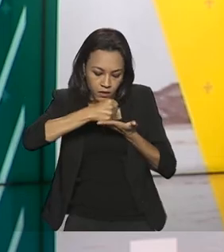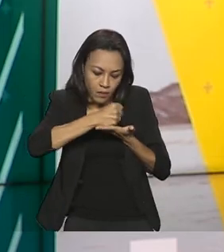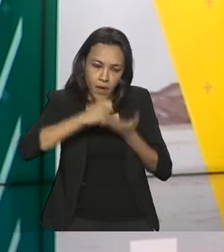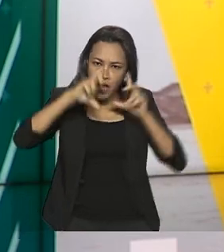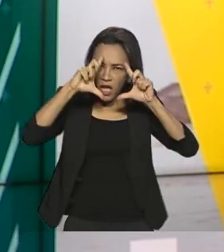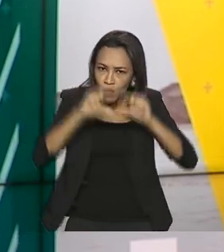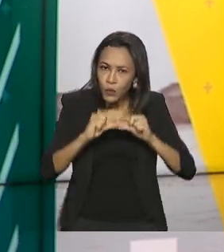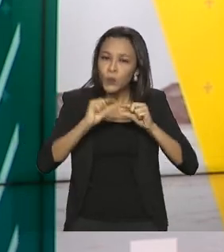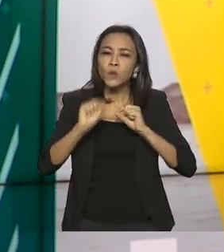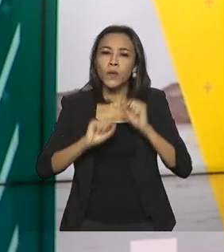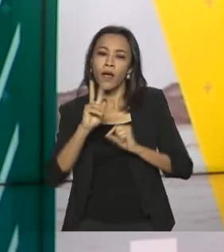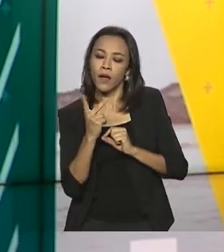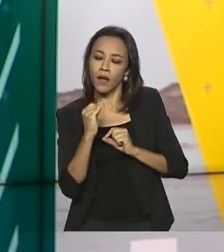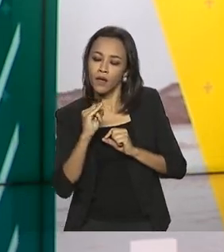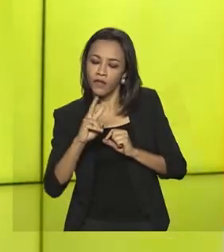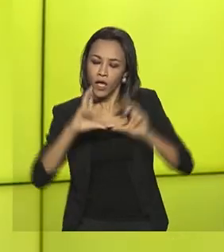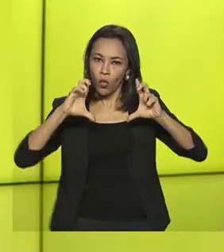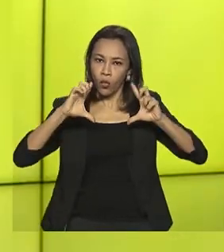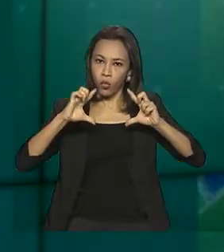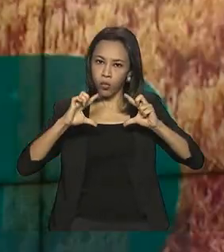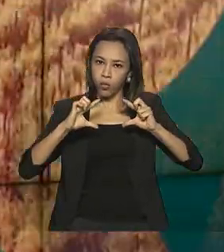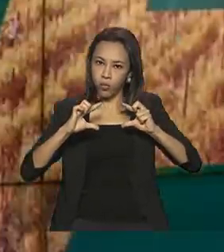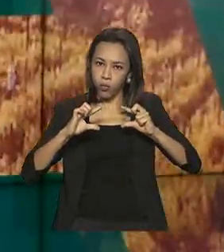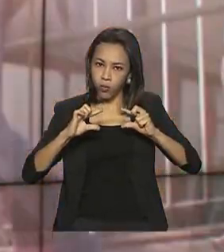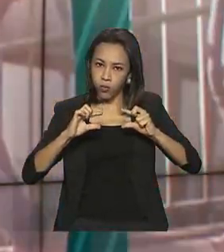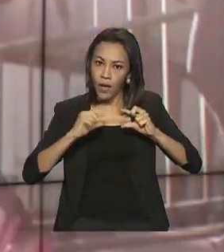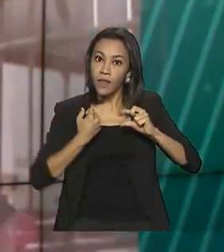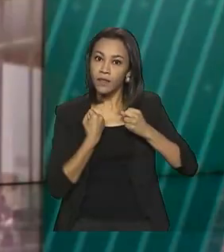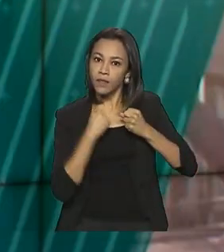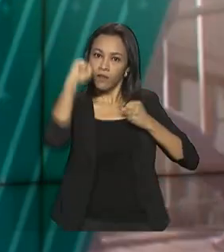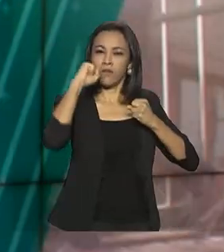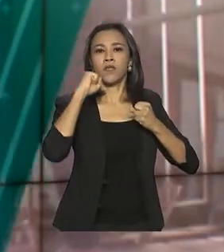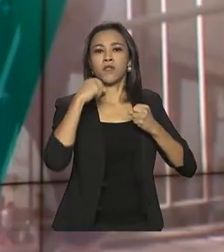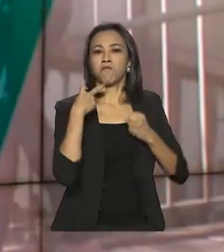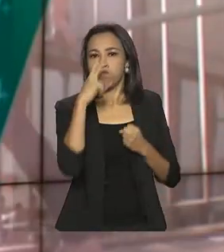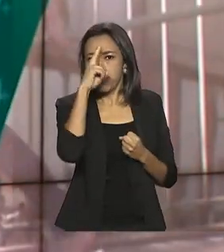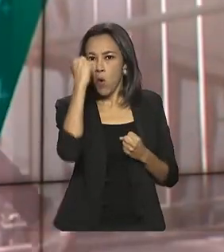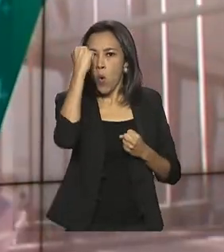de HIV no organismo com manutenção do sistema de defesa, combatendo as infecções.